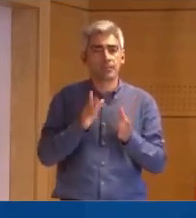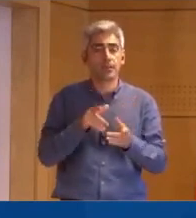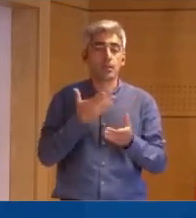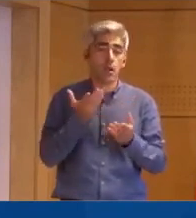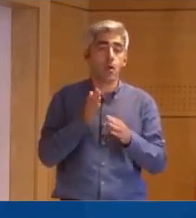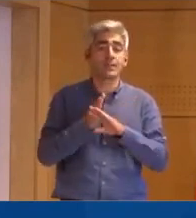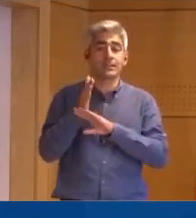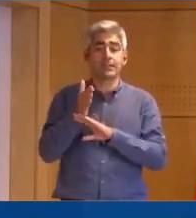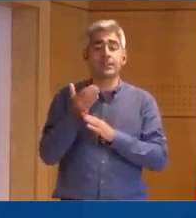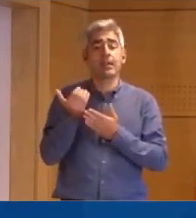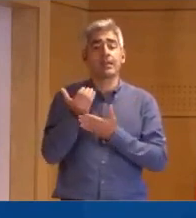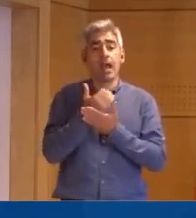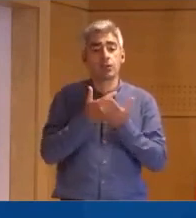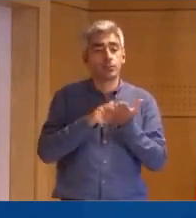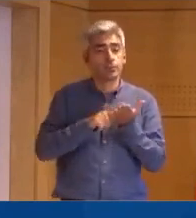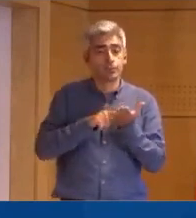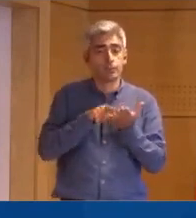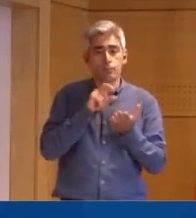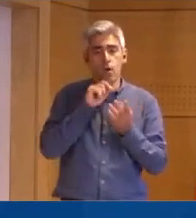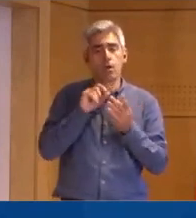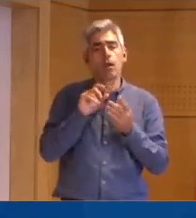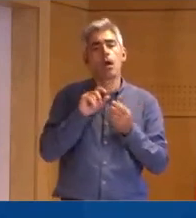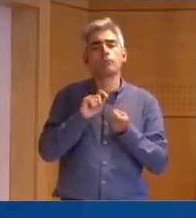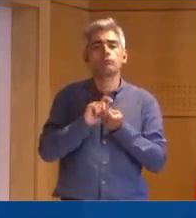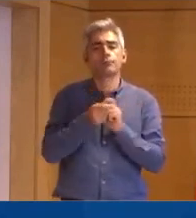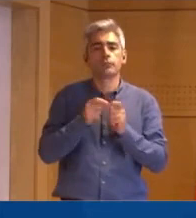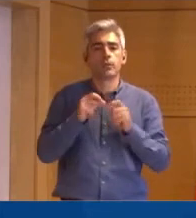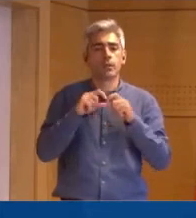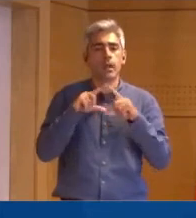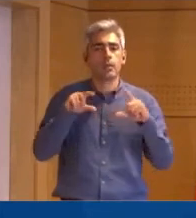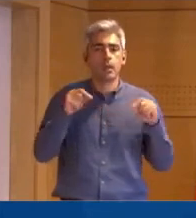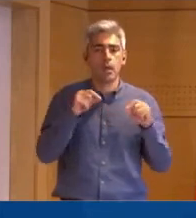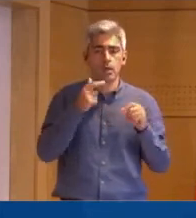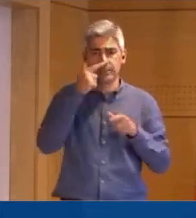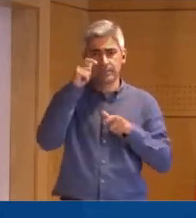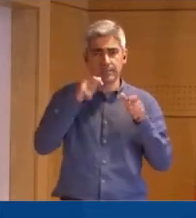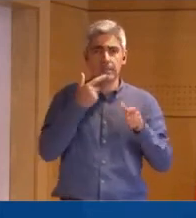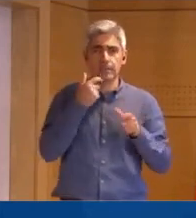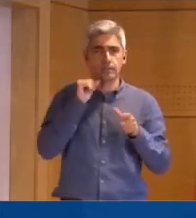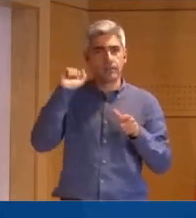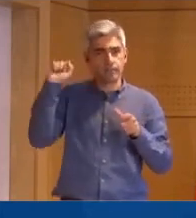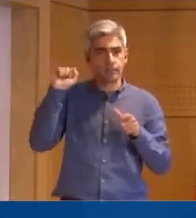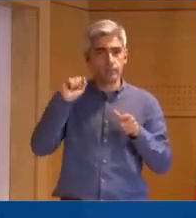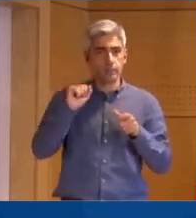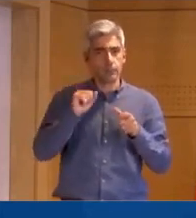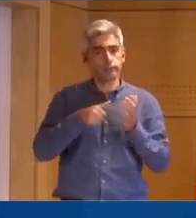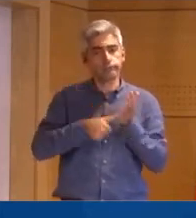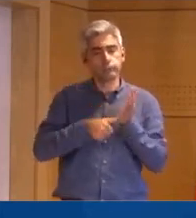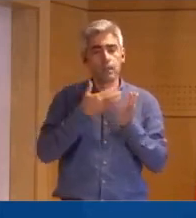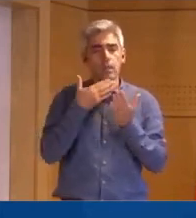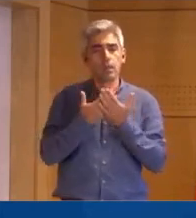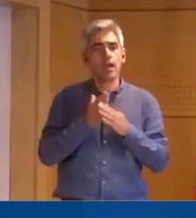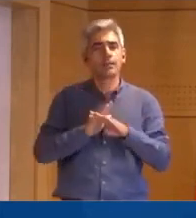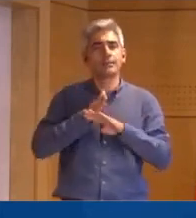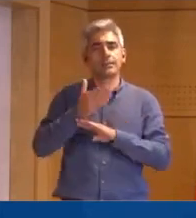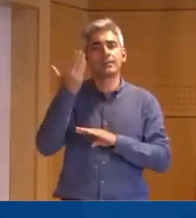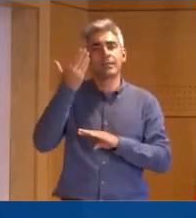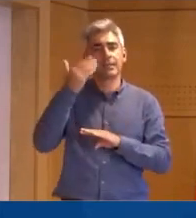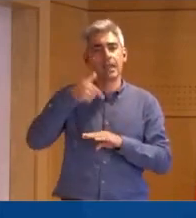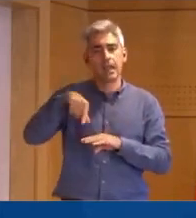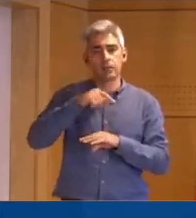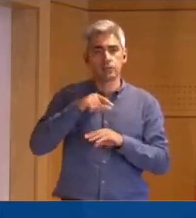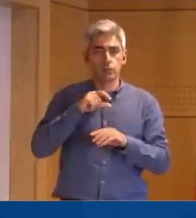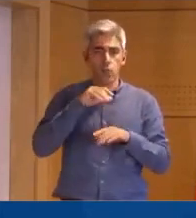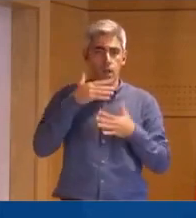do acesso aos dados biométricos, ter um cartão de cidadão britânico que lhe permite acesso a todos os direitos que